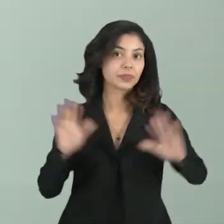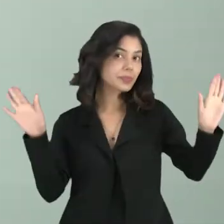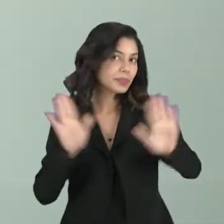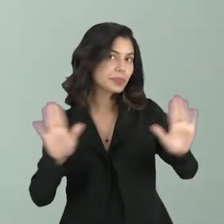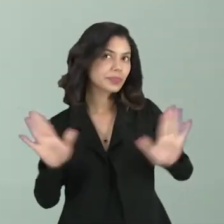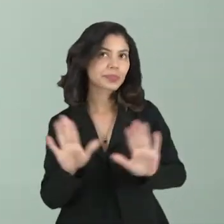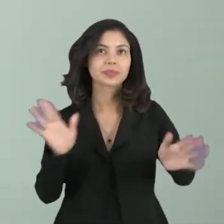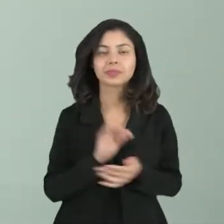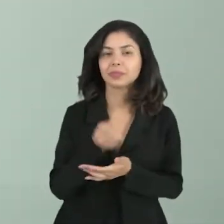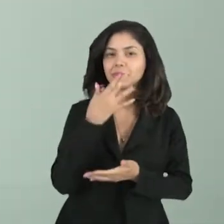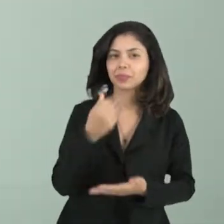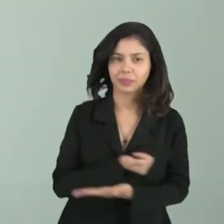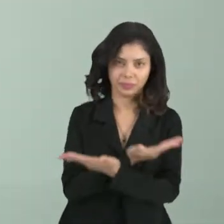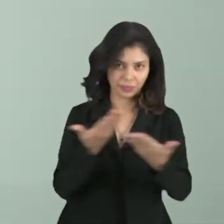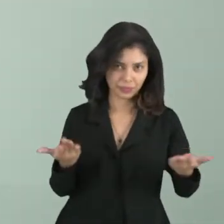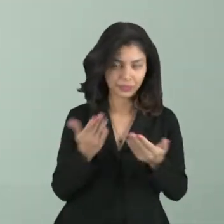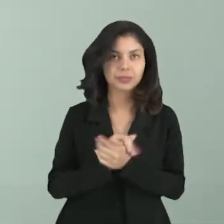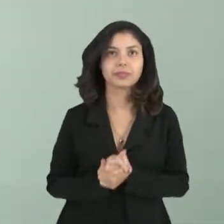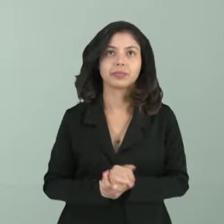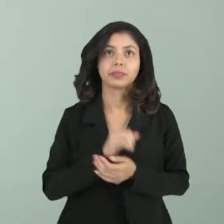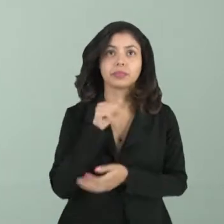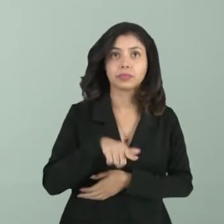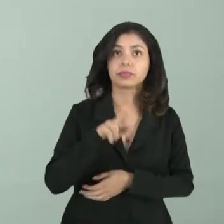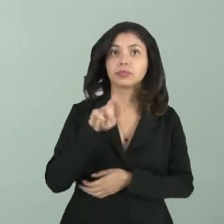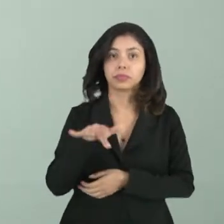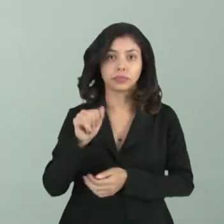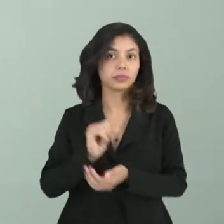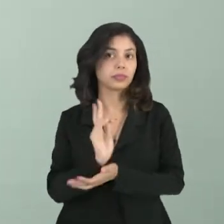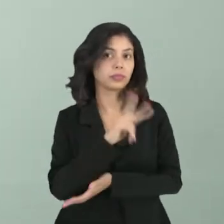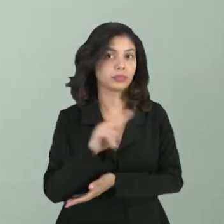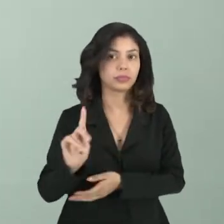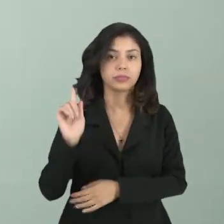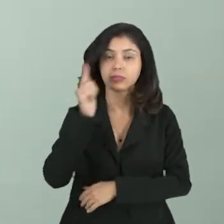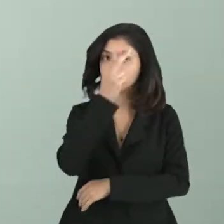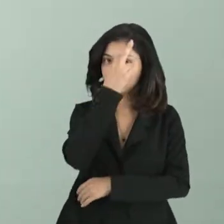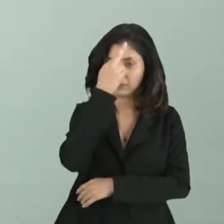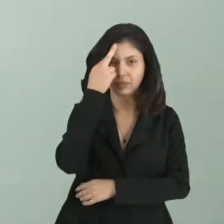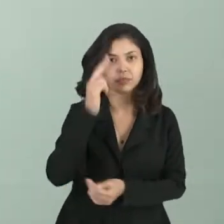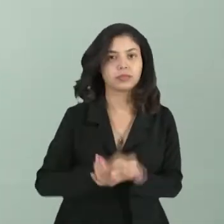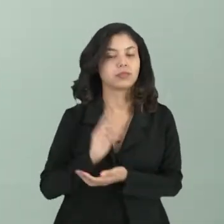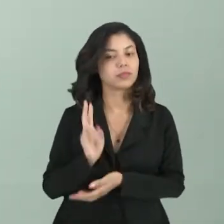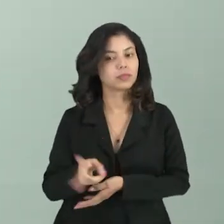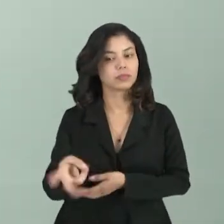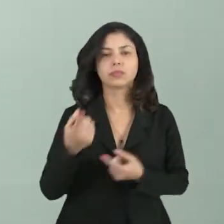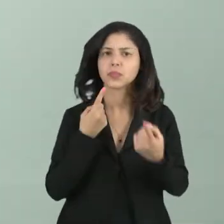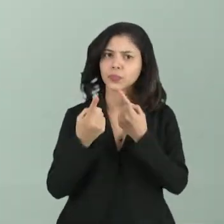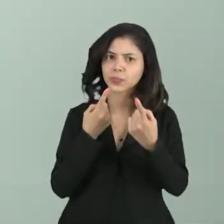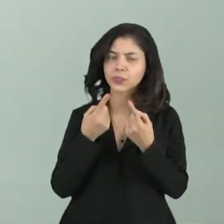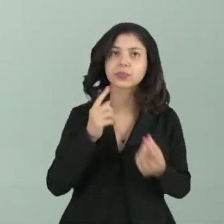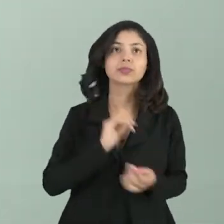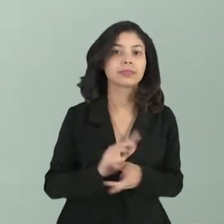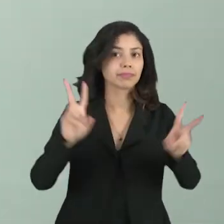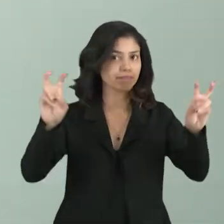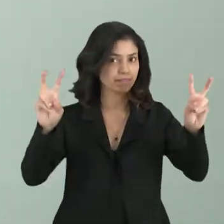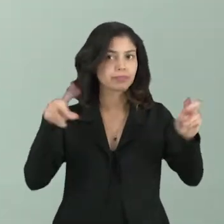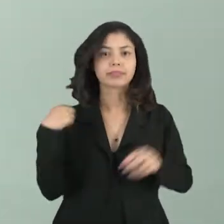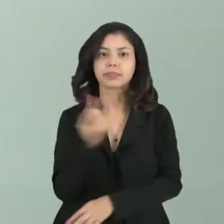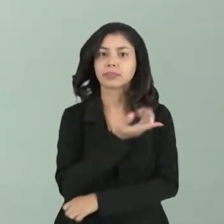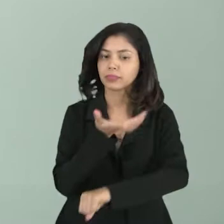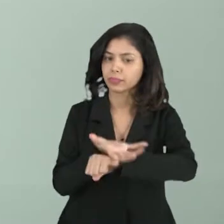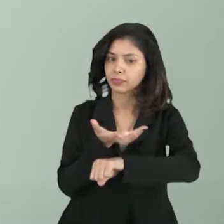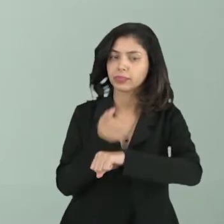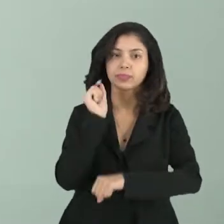Olá, tudo bem com vocês? Sou Keila Batista, professora de História, e vamos aí continuar discutindo os assuntos da nossa